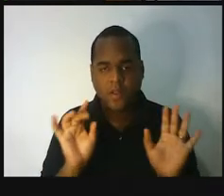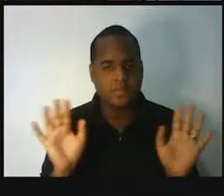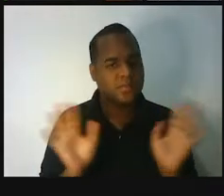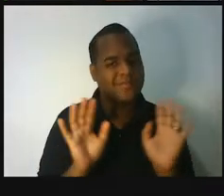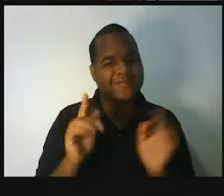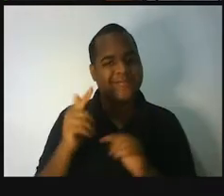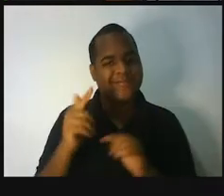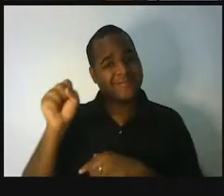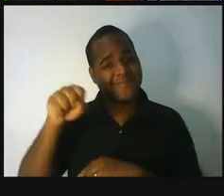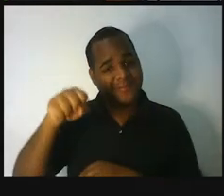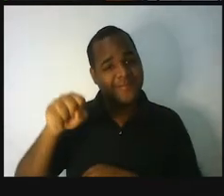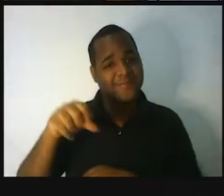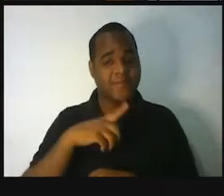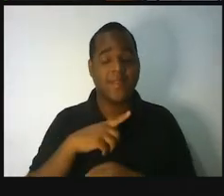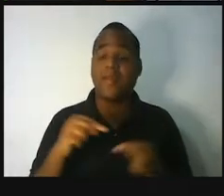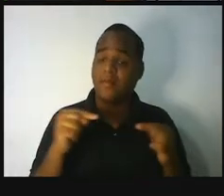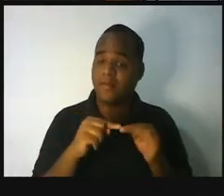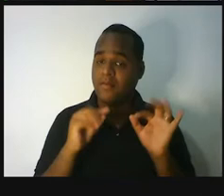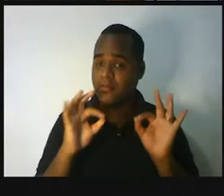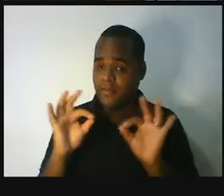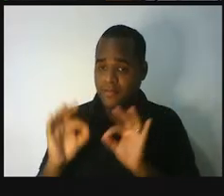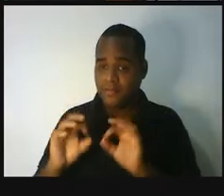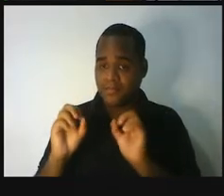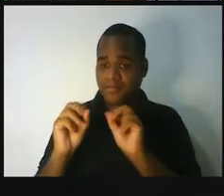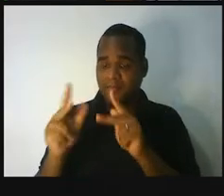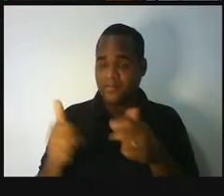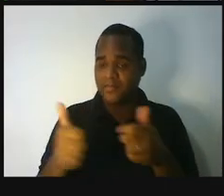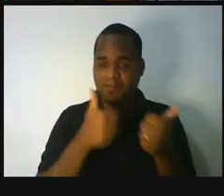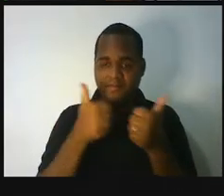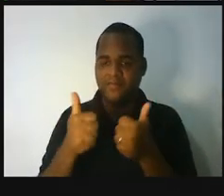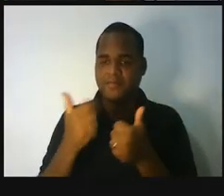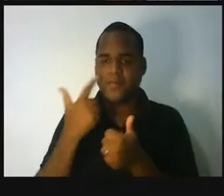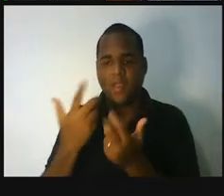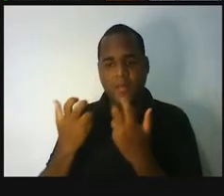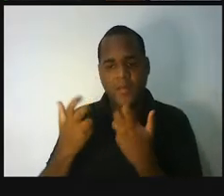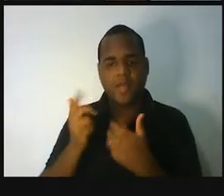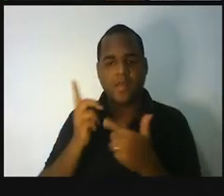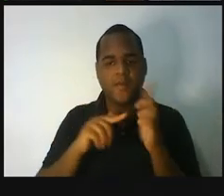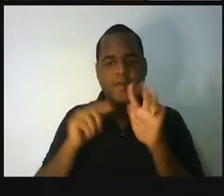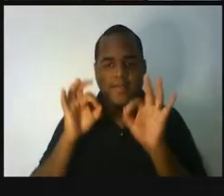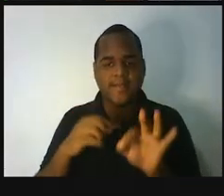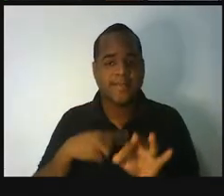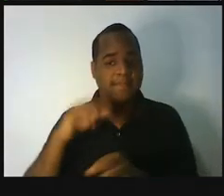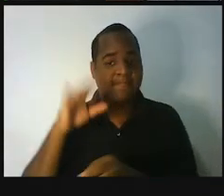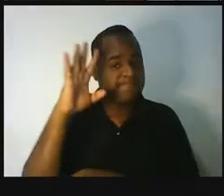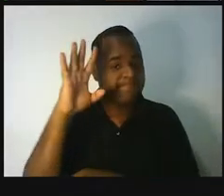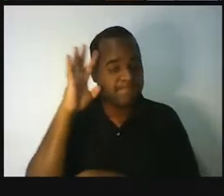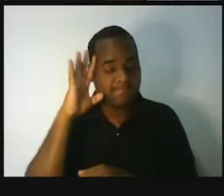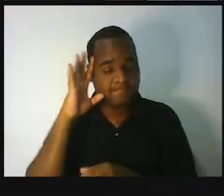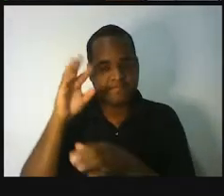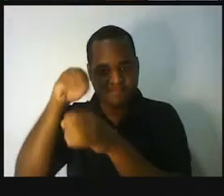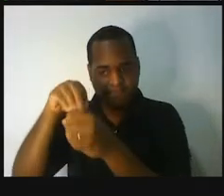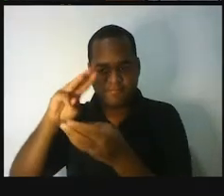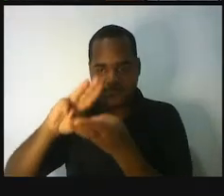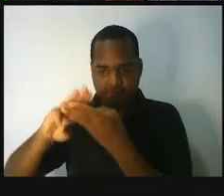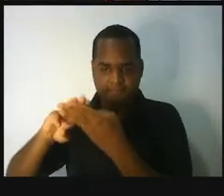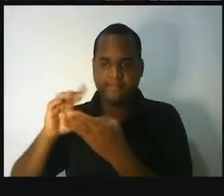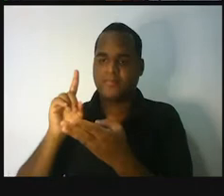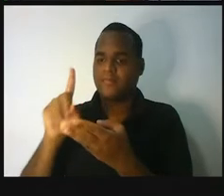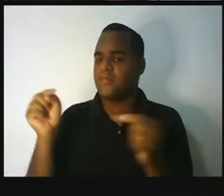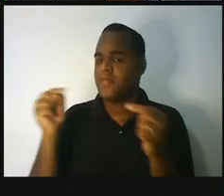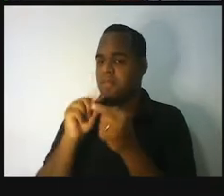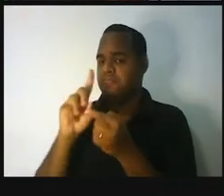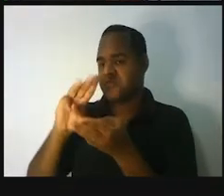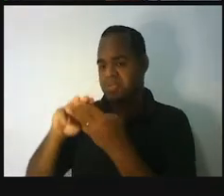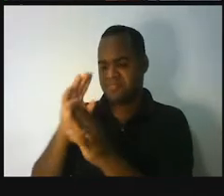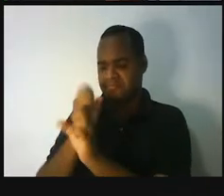Sim, exatamente. Você consegue imaginar algo que tem a matemática, mas não